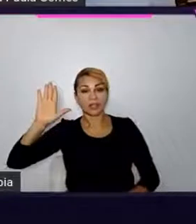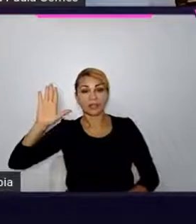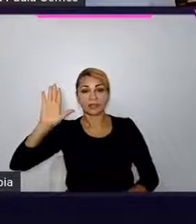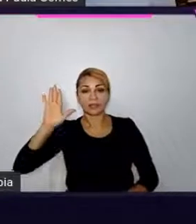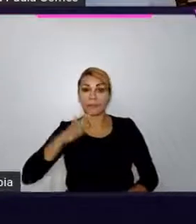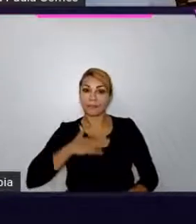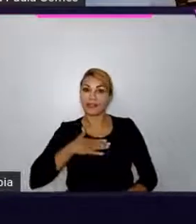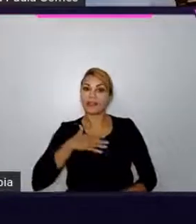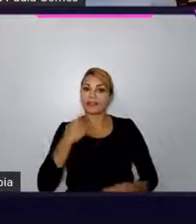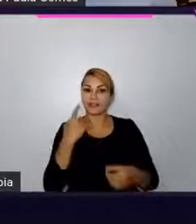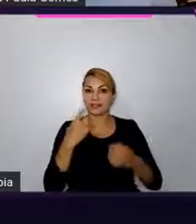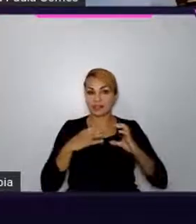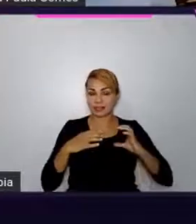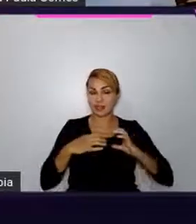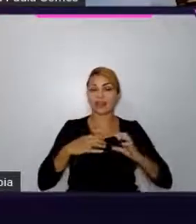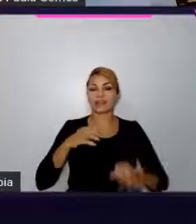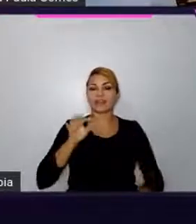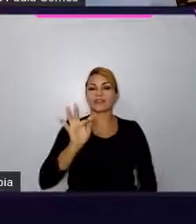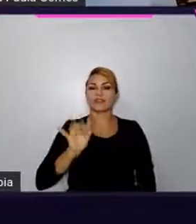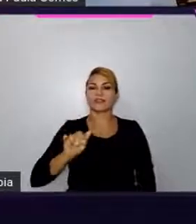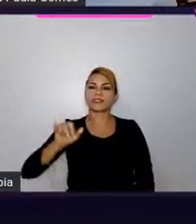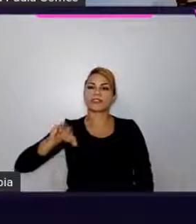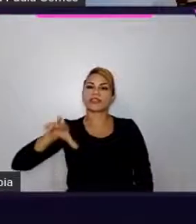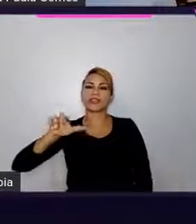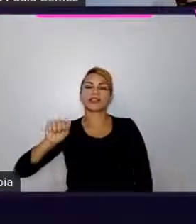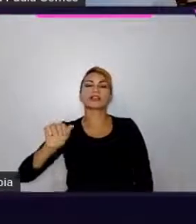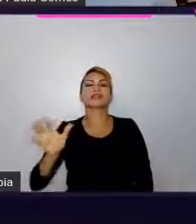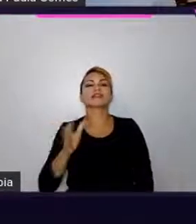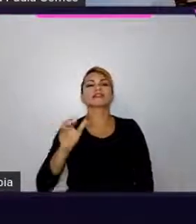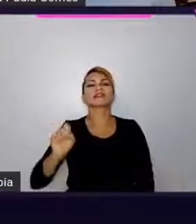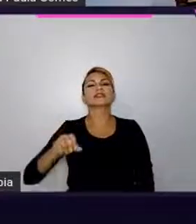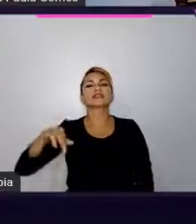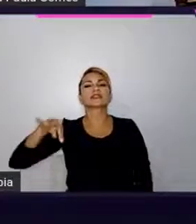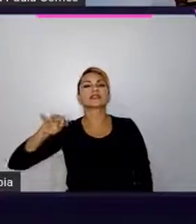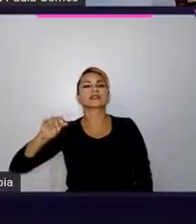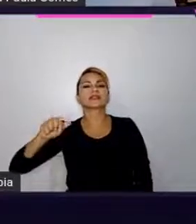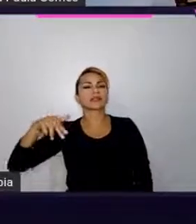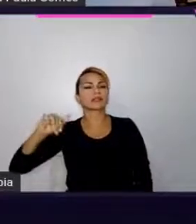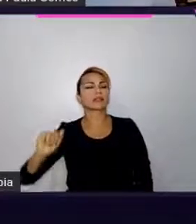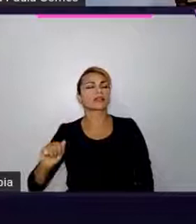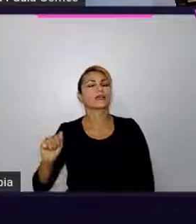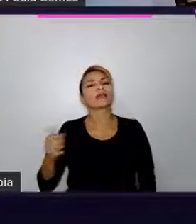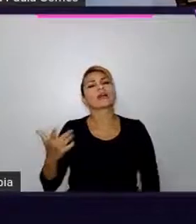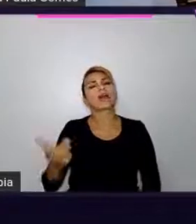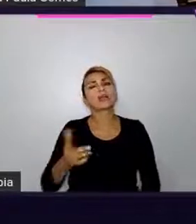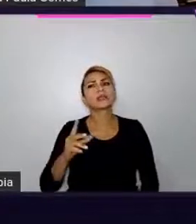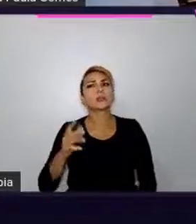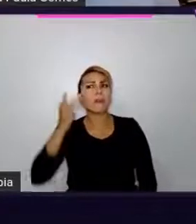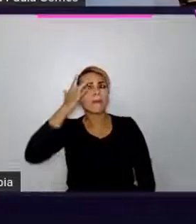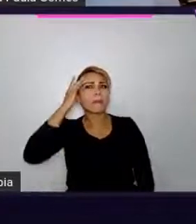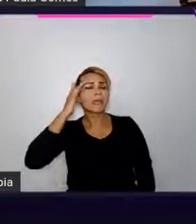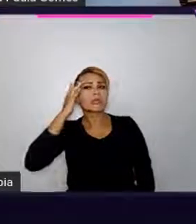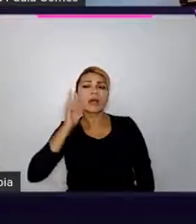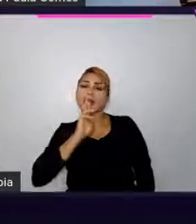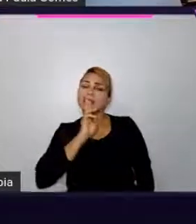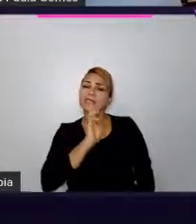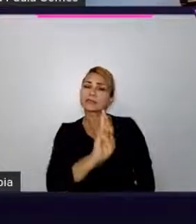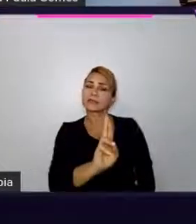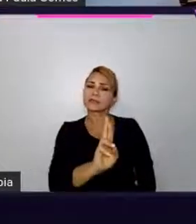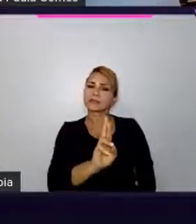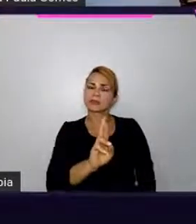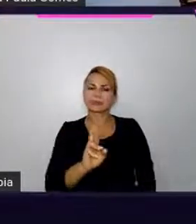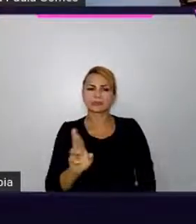tivessem mais informação na hora de votar, etc. E aí, uma pessoa respondeu que assistir o debate